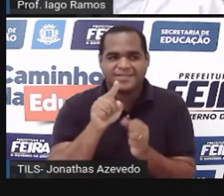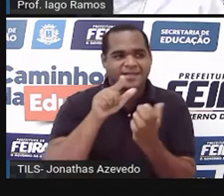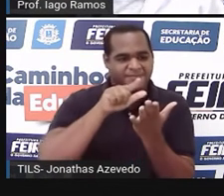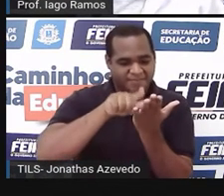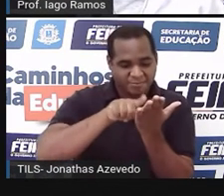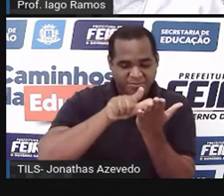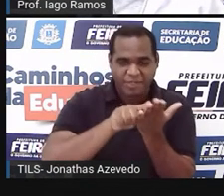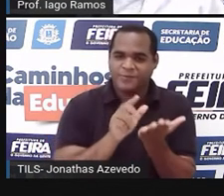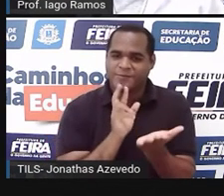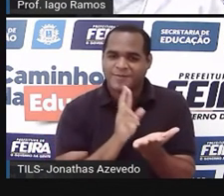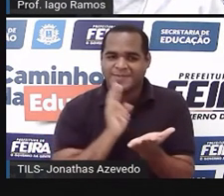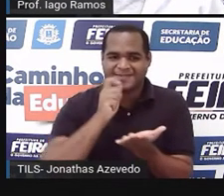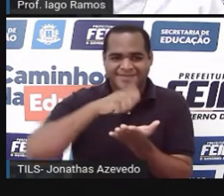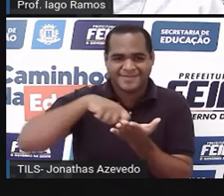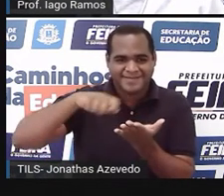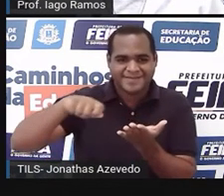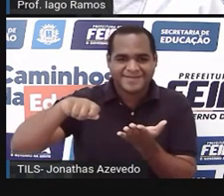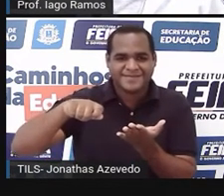esse resultado, tá bom?